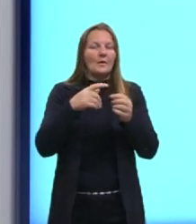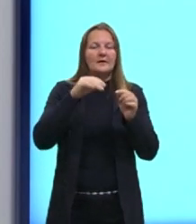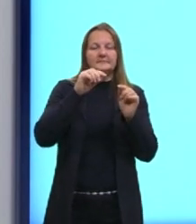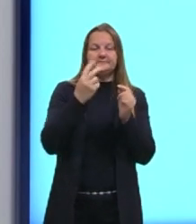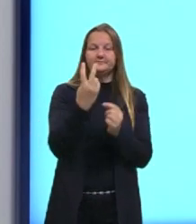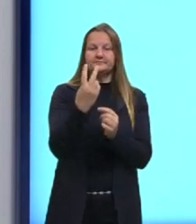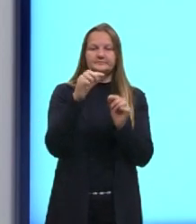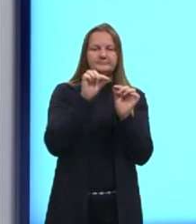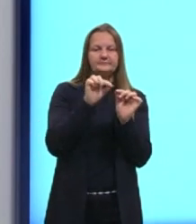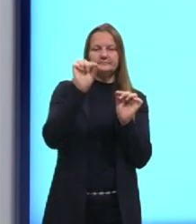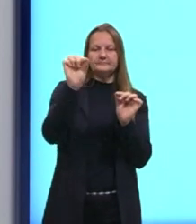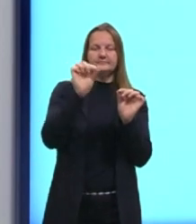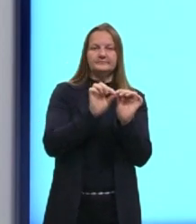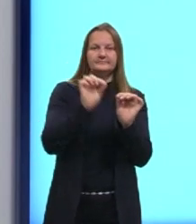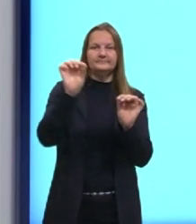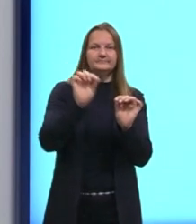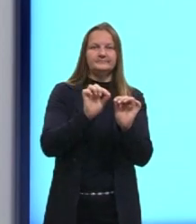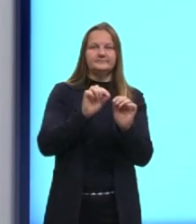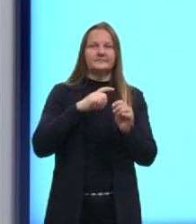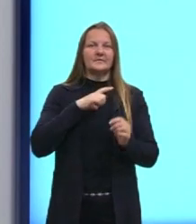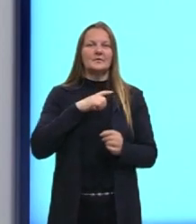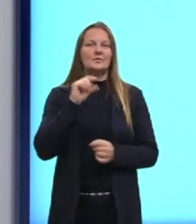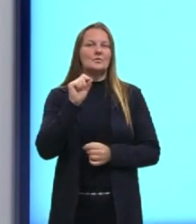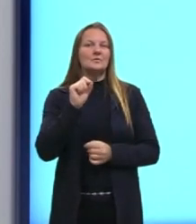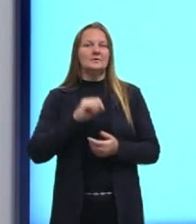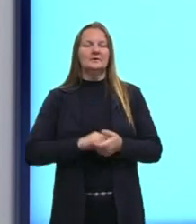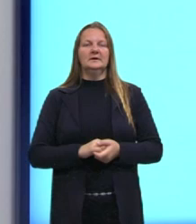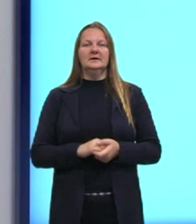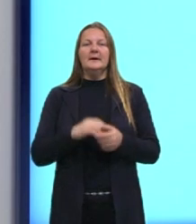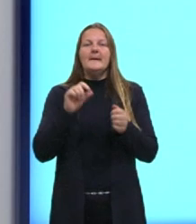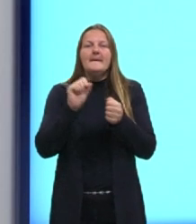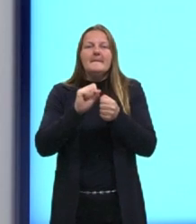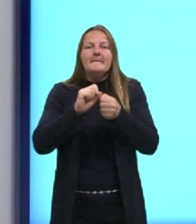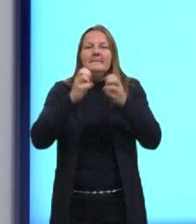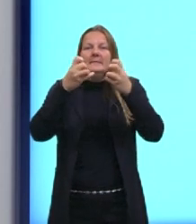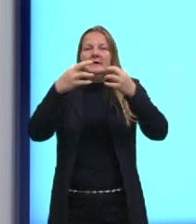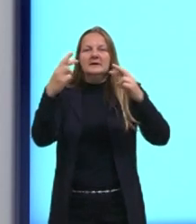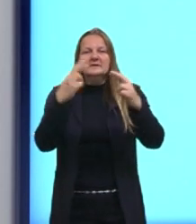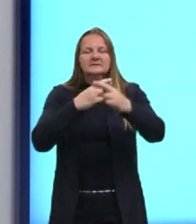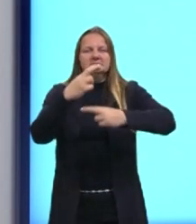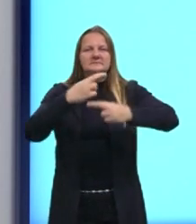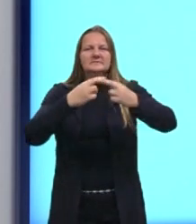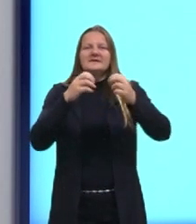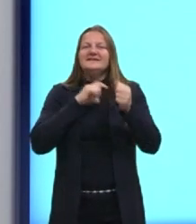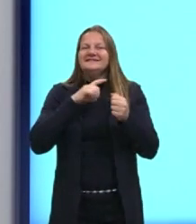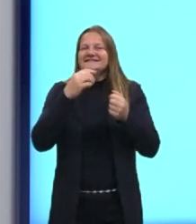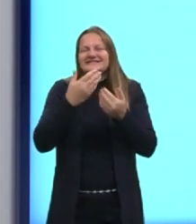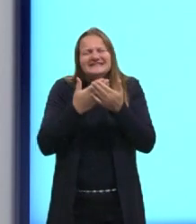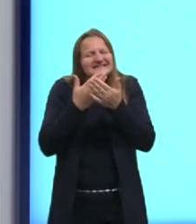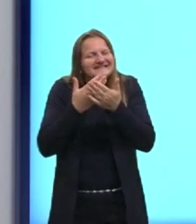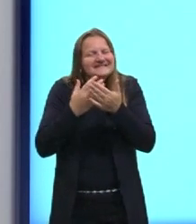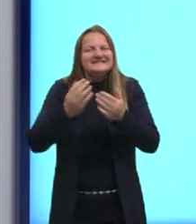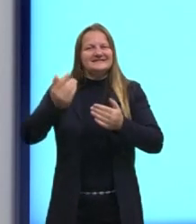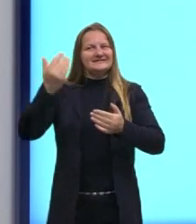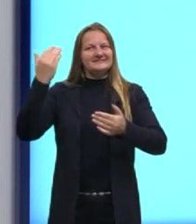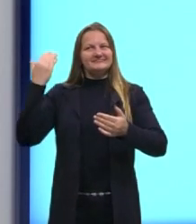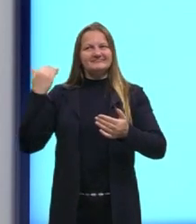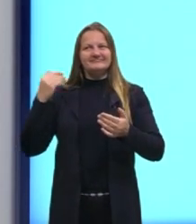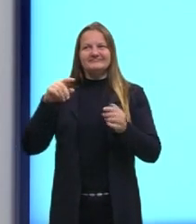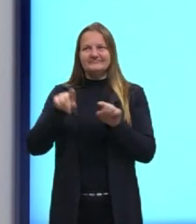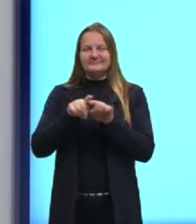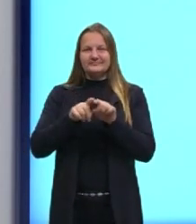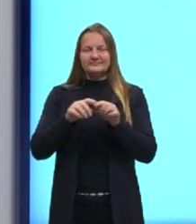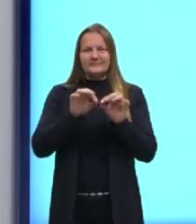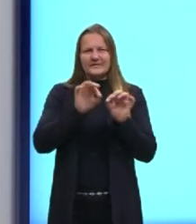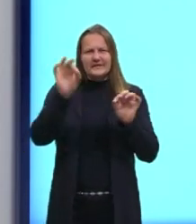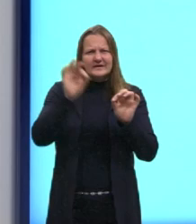segmento, tá? Esses dois pontos aí, traz um pouquinho a relação que nós já estamos estudando, né? A equação da reta,